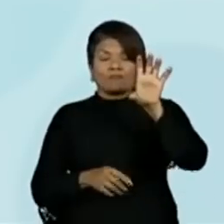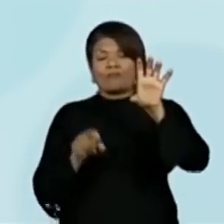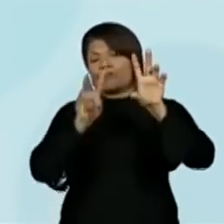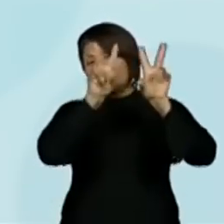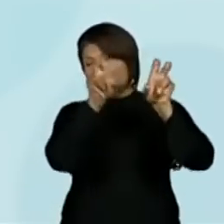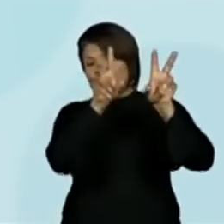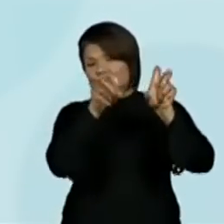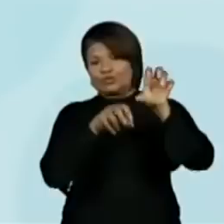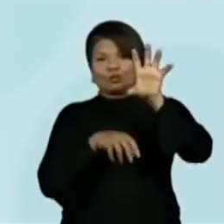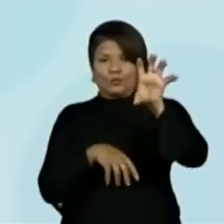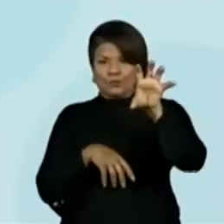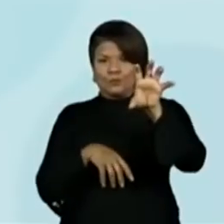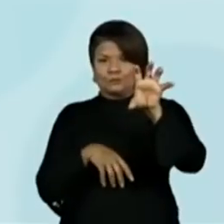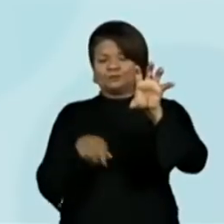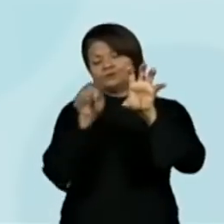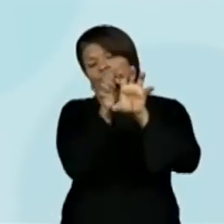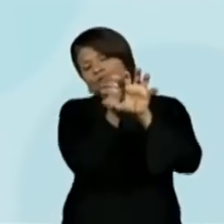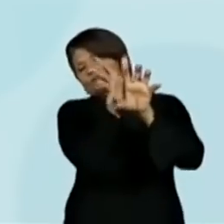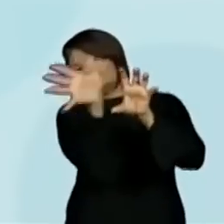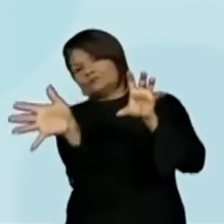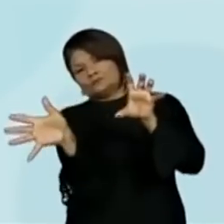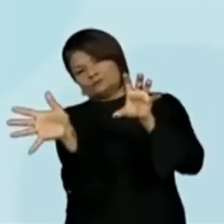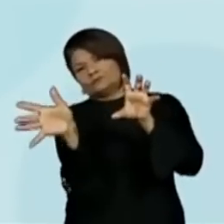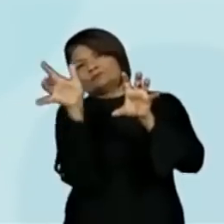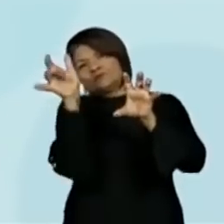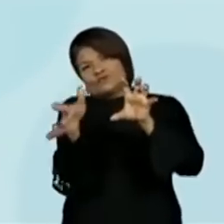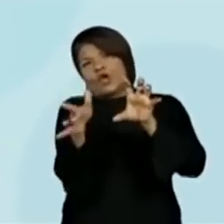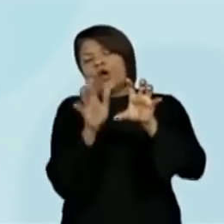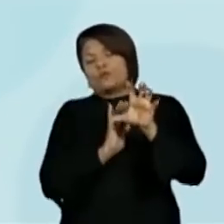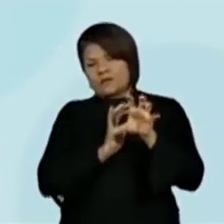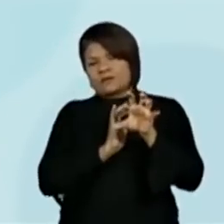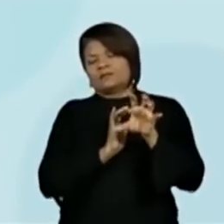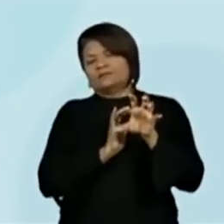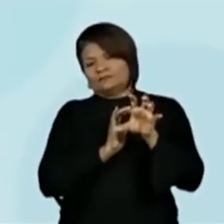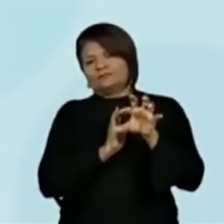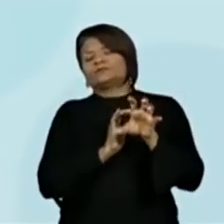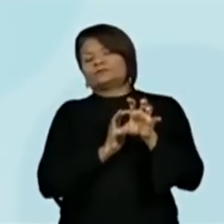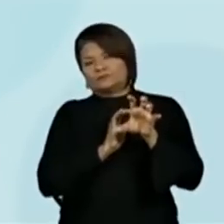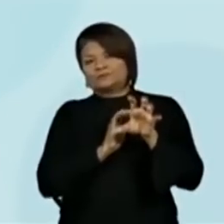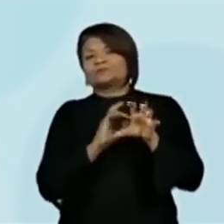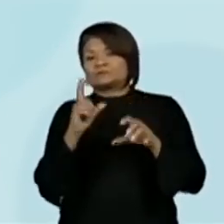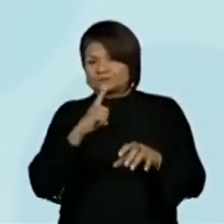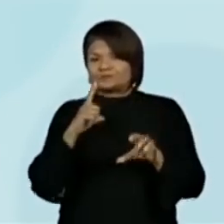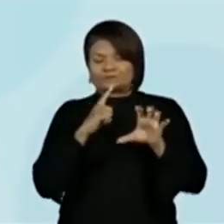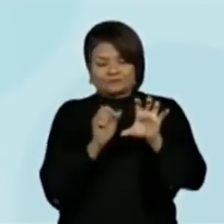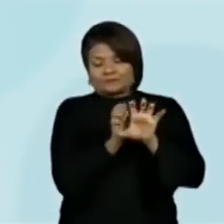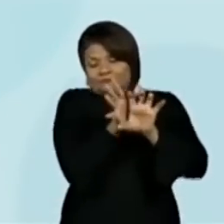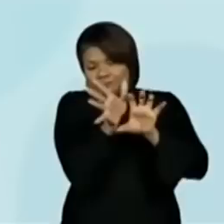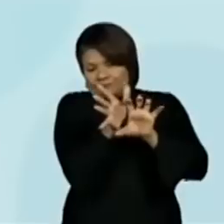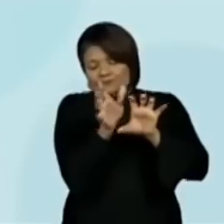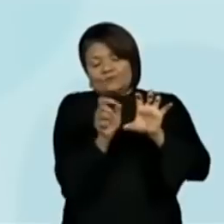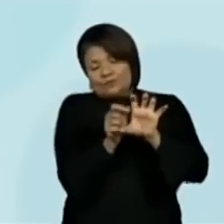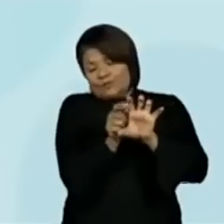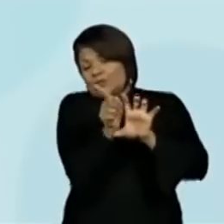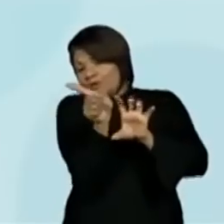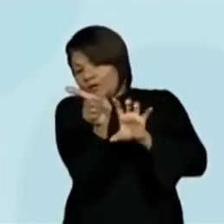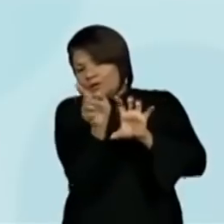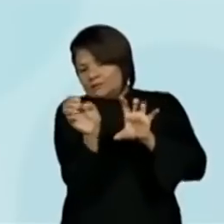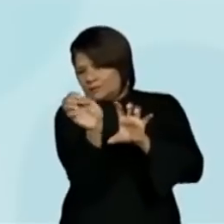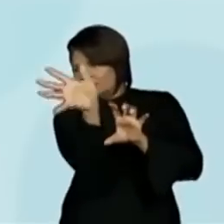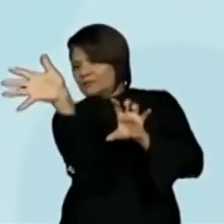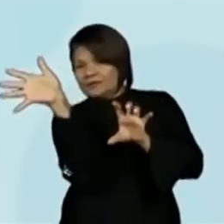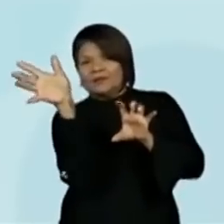lixo produzido em ambientes urbanos. Lixo é que sobra. Foi a definição que o texto trouxe. Está aqui, ó. Lixo é que sobra.